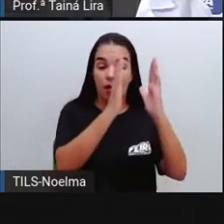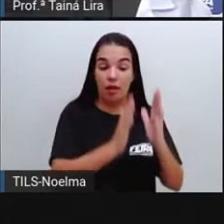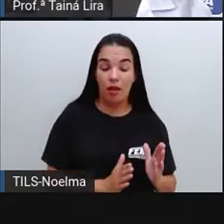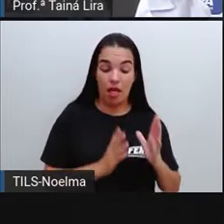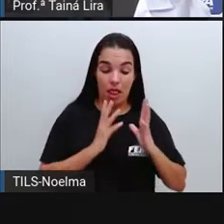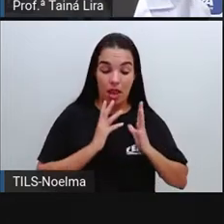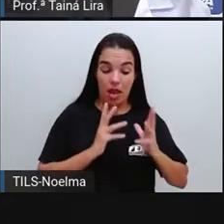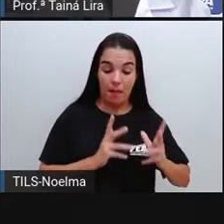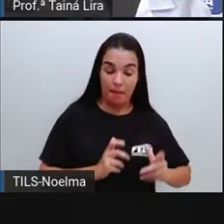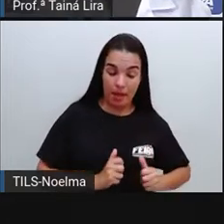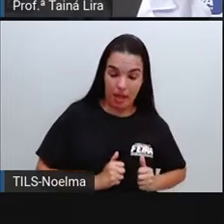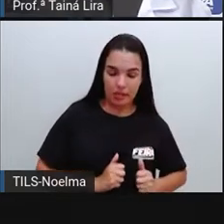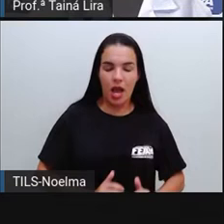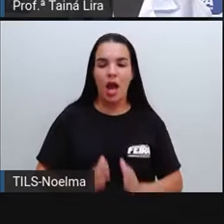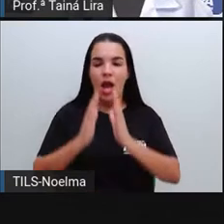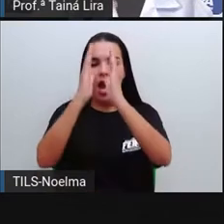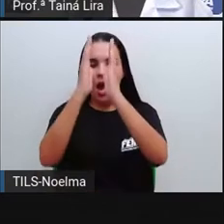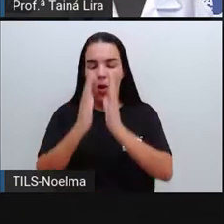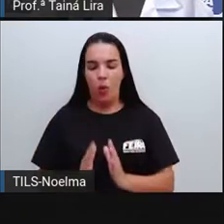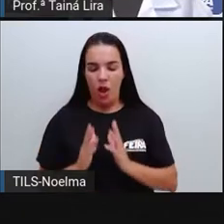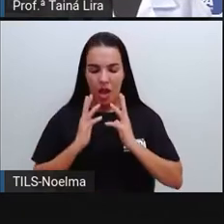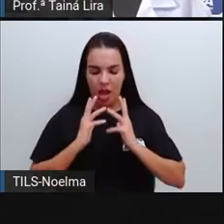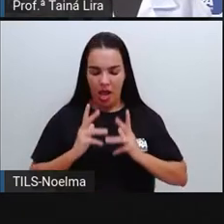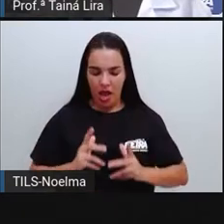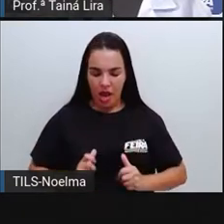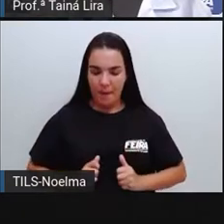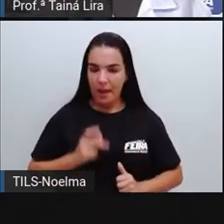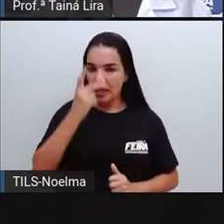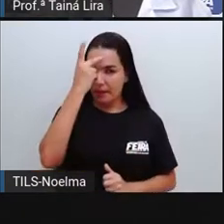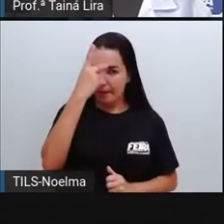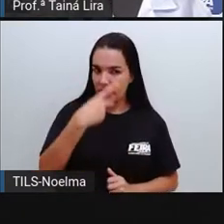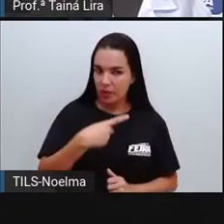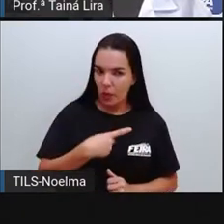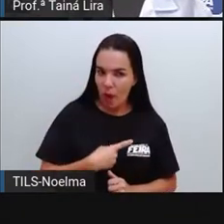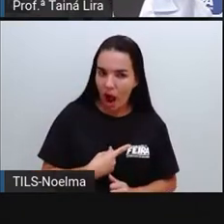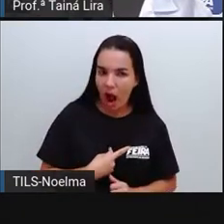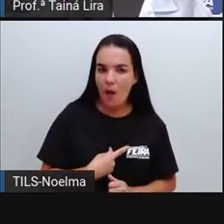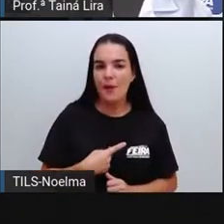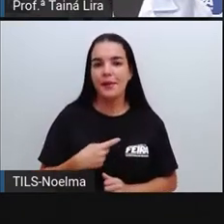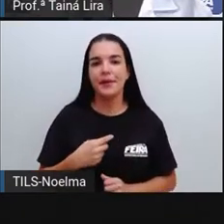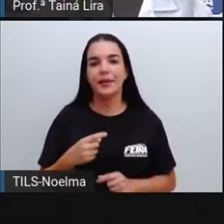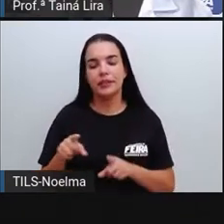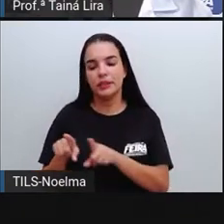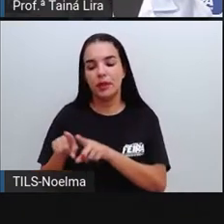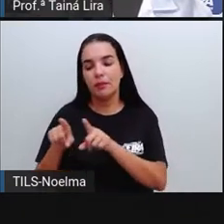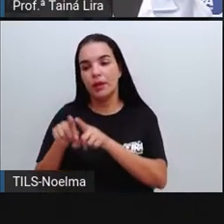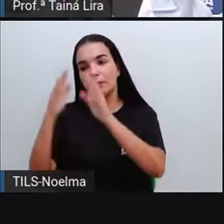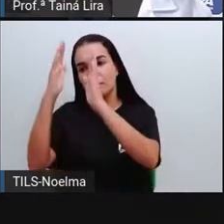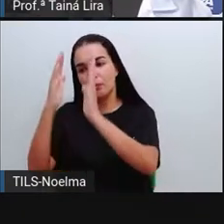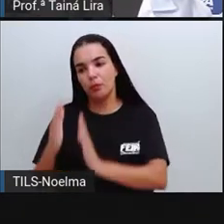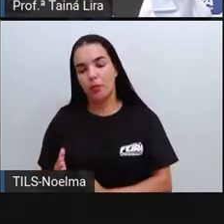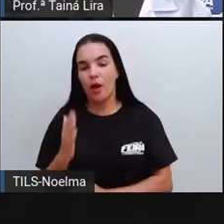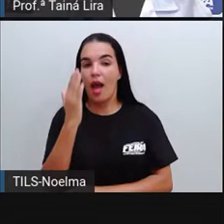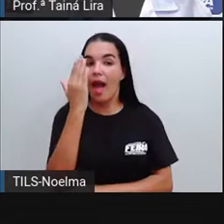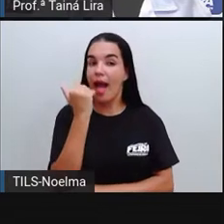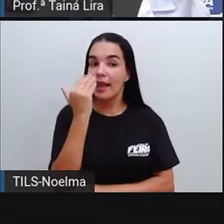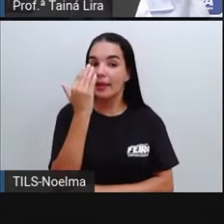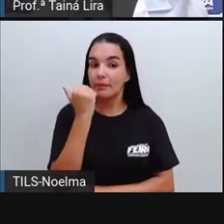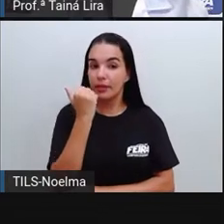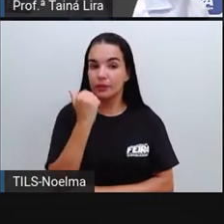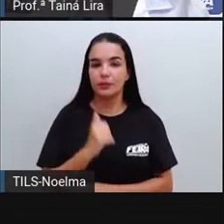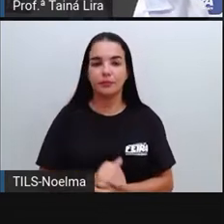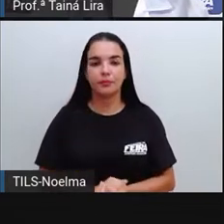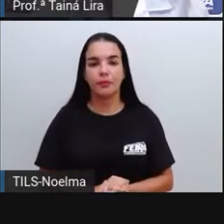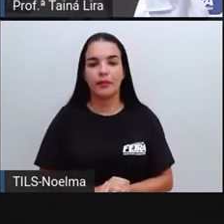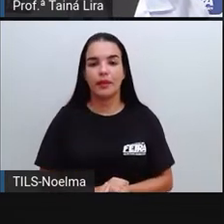de limpeza, produtos de higiene pessoal ou alimentos, tá? Então, gente vai começar